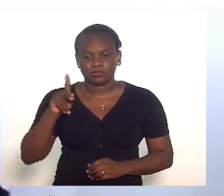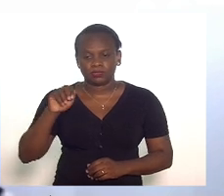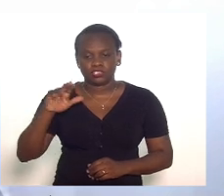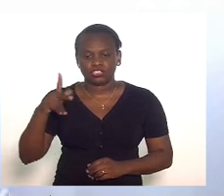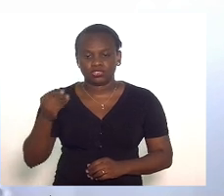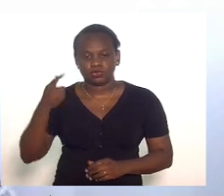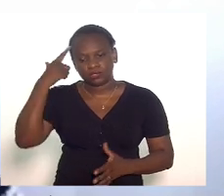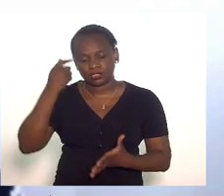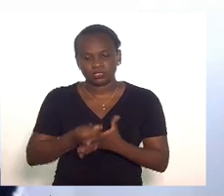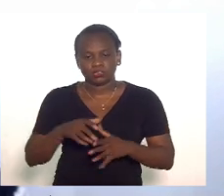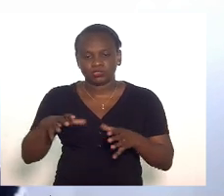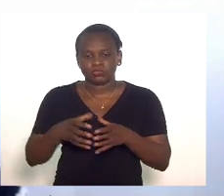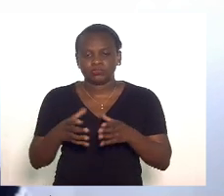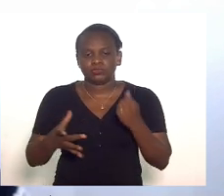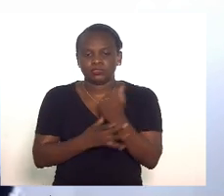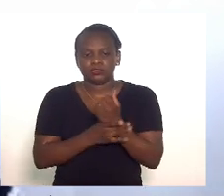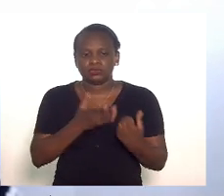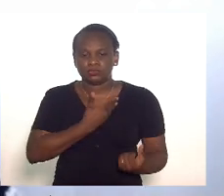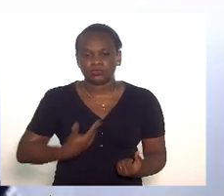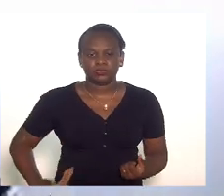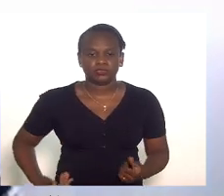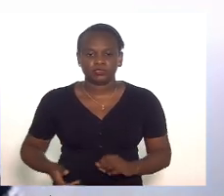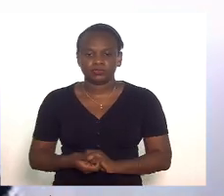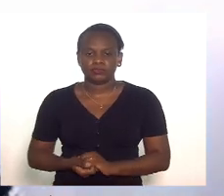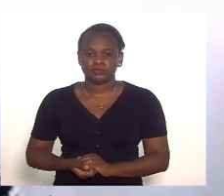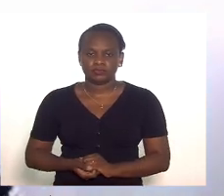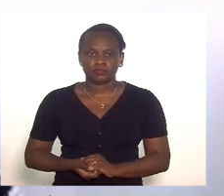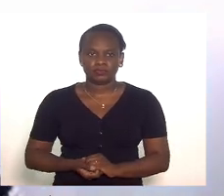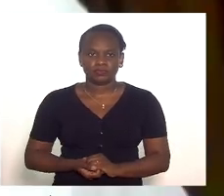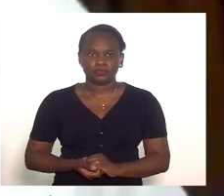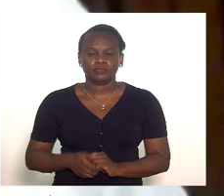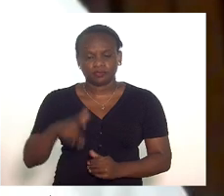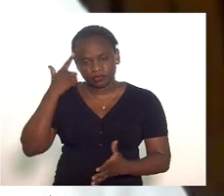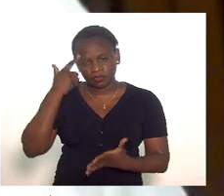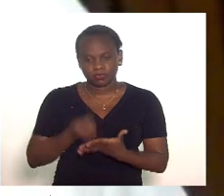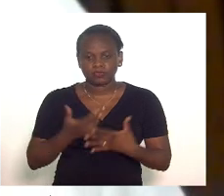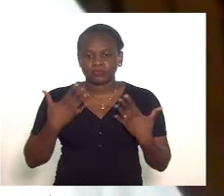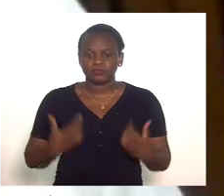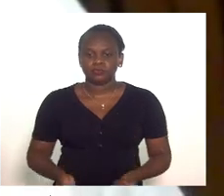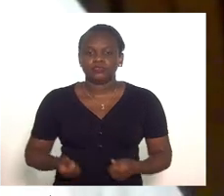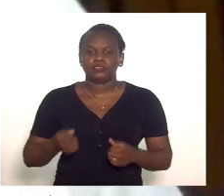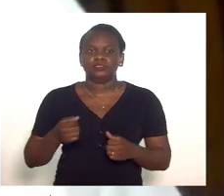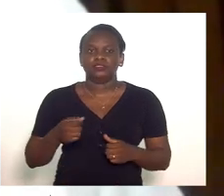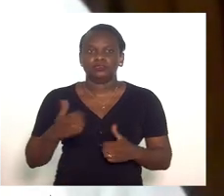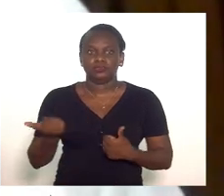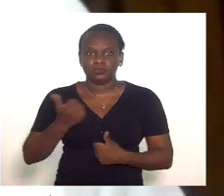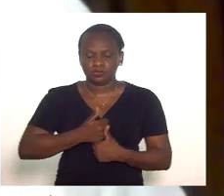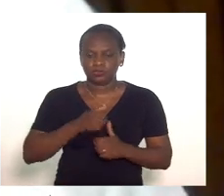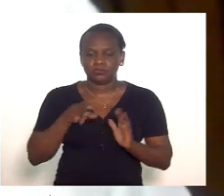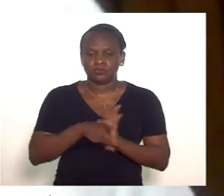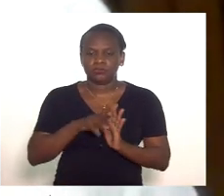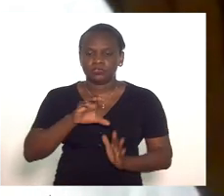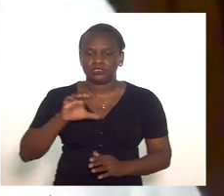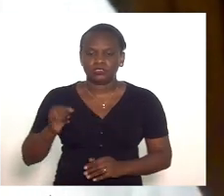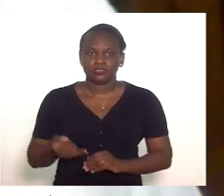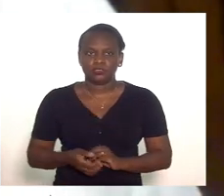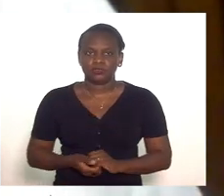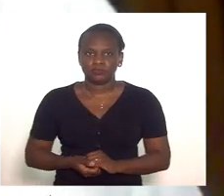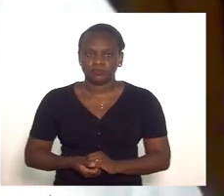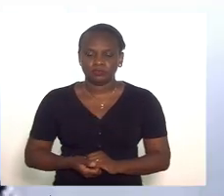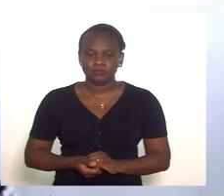parecer pela comissão de segurança pública. Parecer é favorável. Nos temos o substitutivo da CCJ. Presidente.